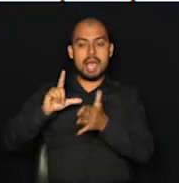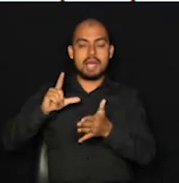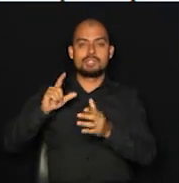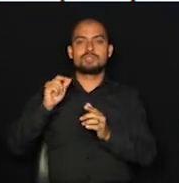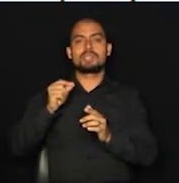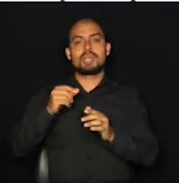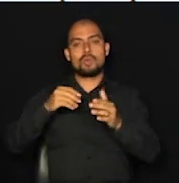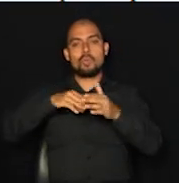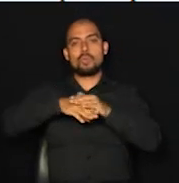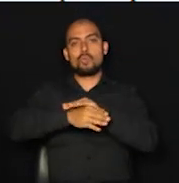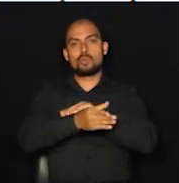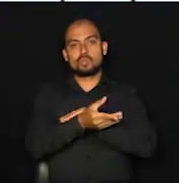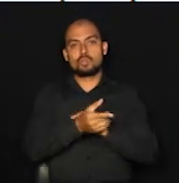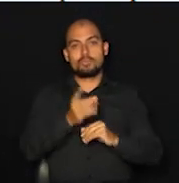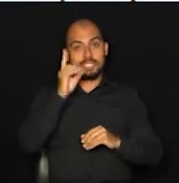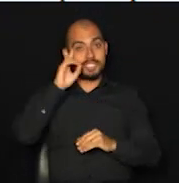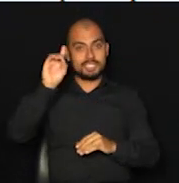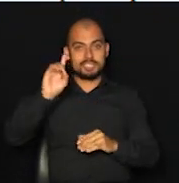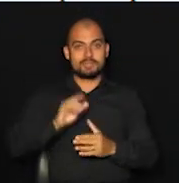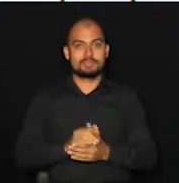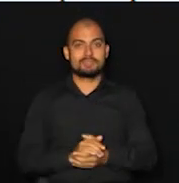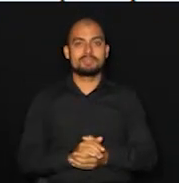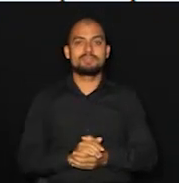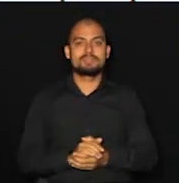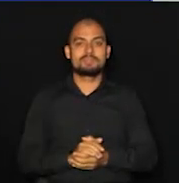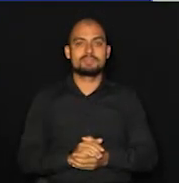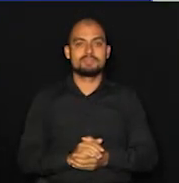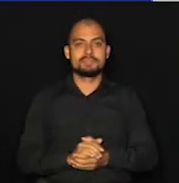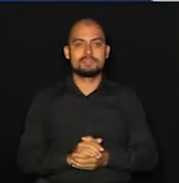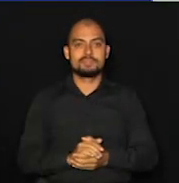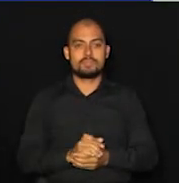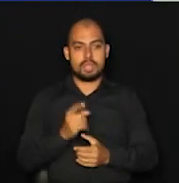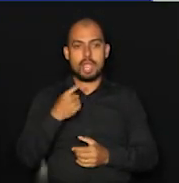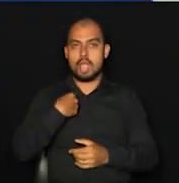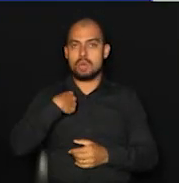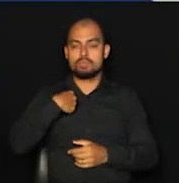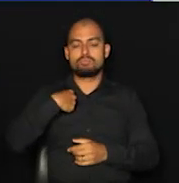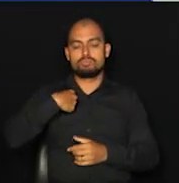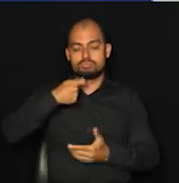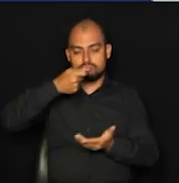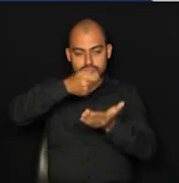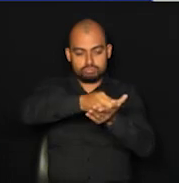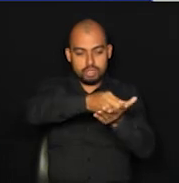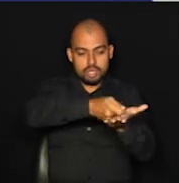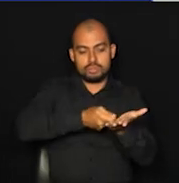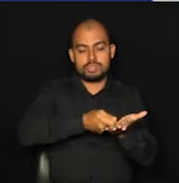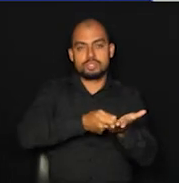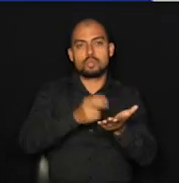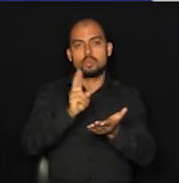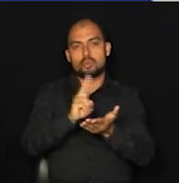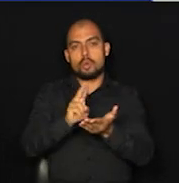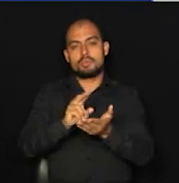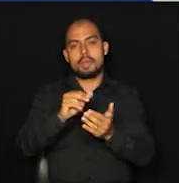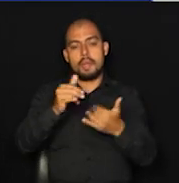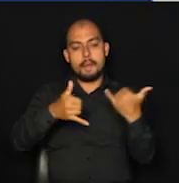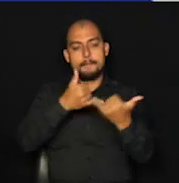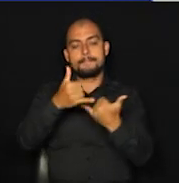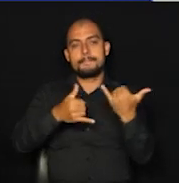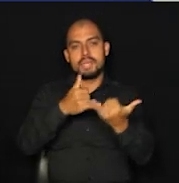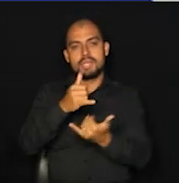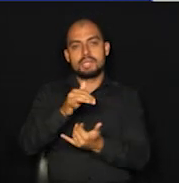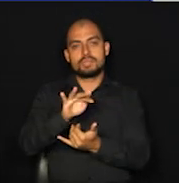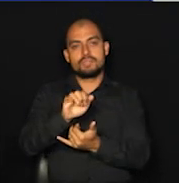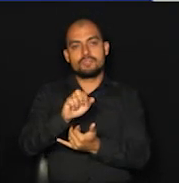acostumado com as feiras diurnas. Estou autorizando também os chamados brinquedos nas feiras